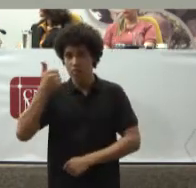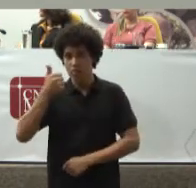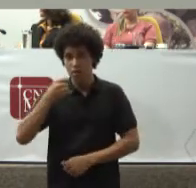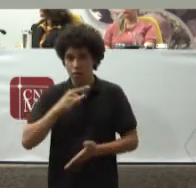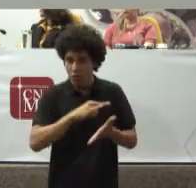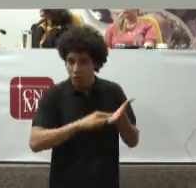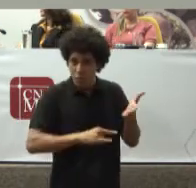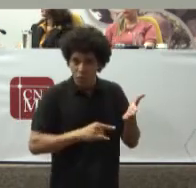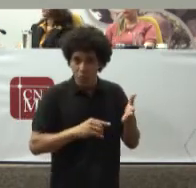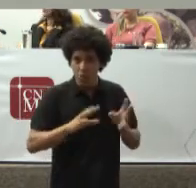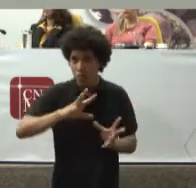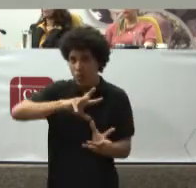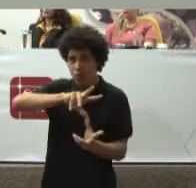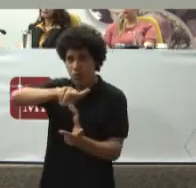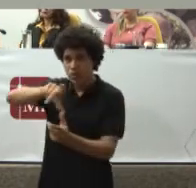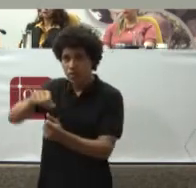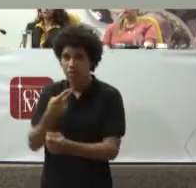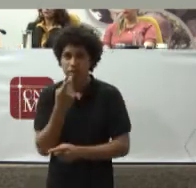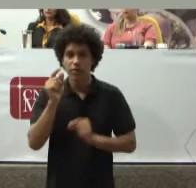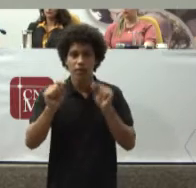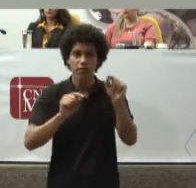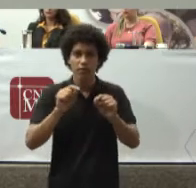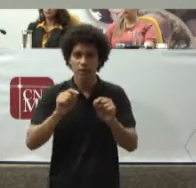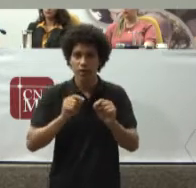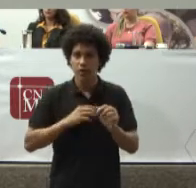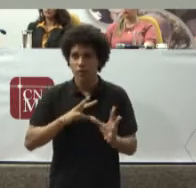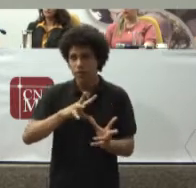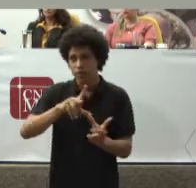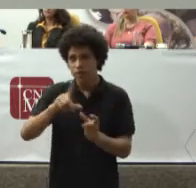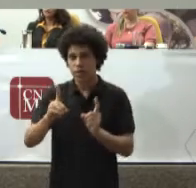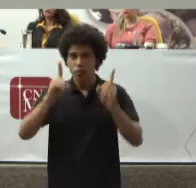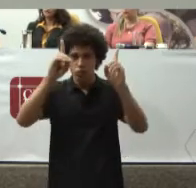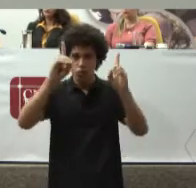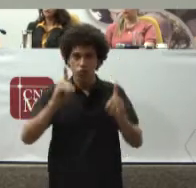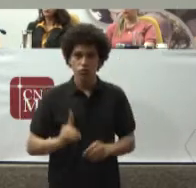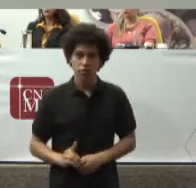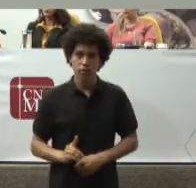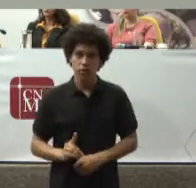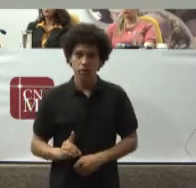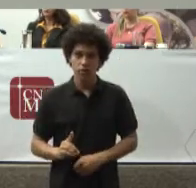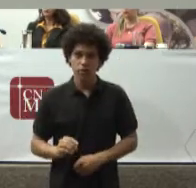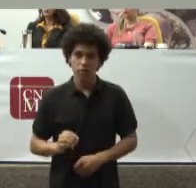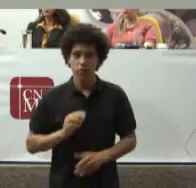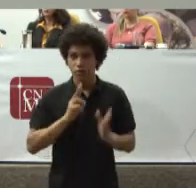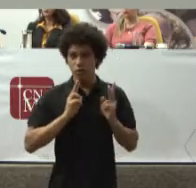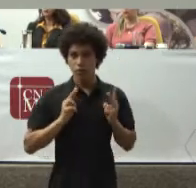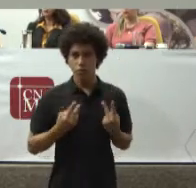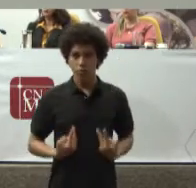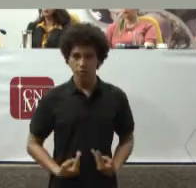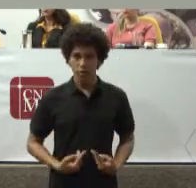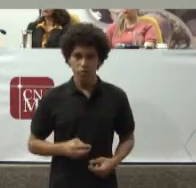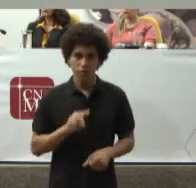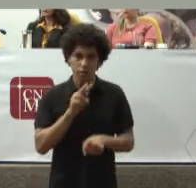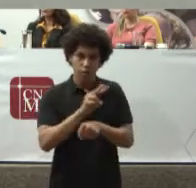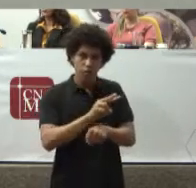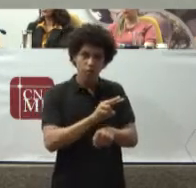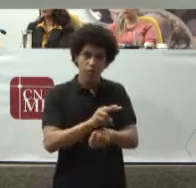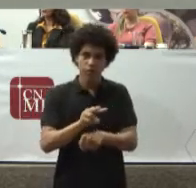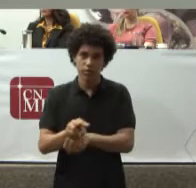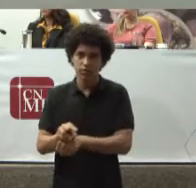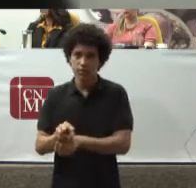fala De universalidade Dos direitos Em proteção Da dignidade humana Em igualdade De todos